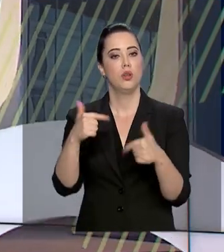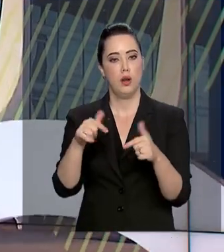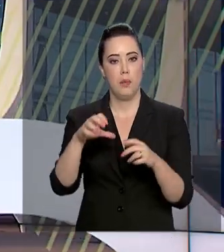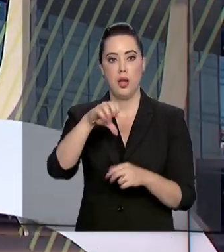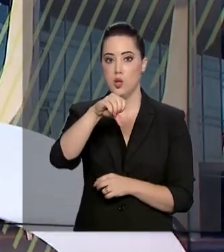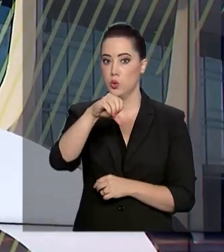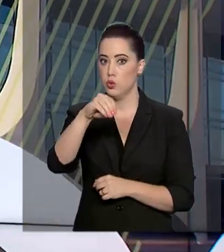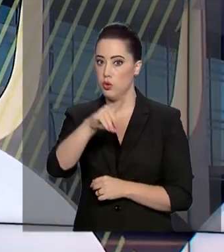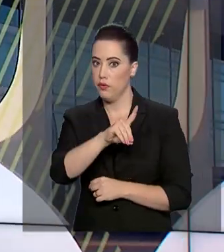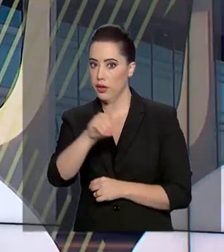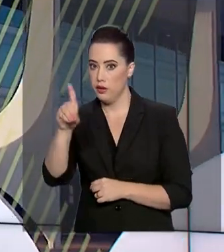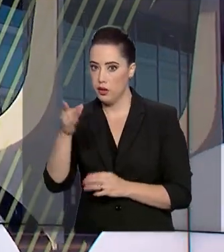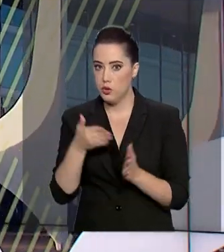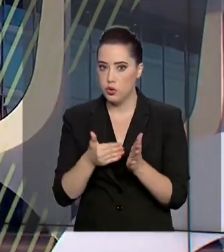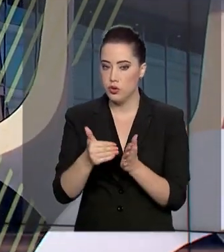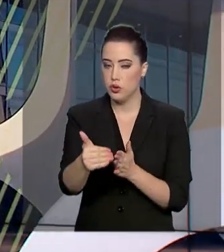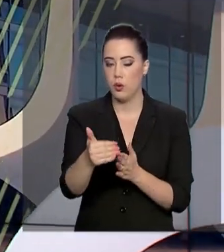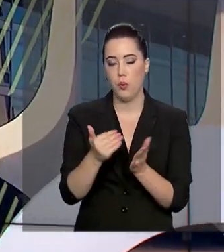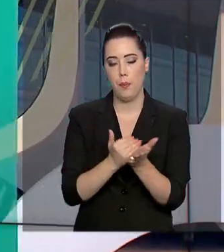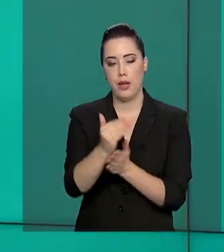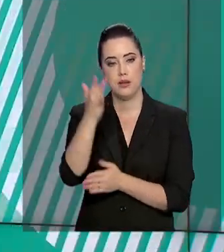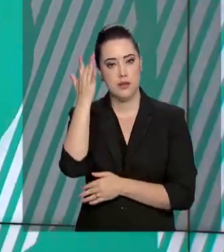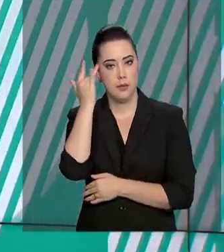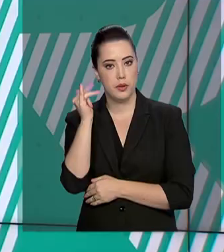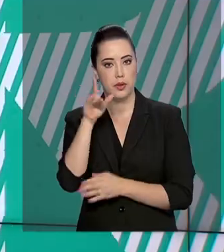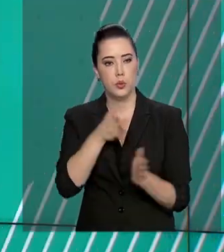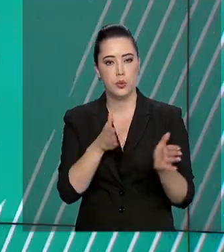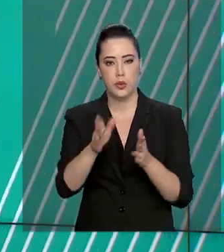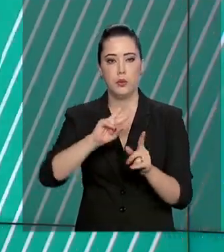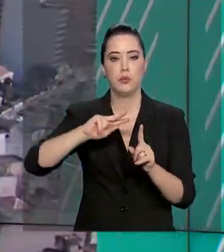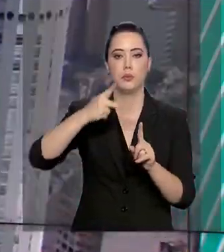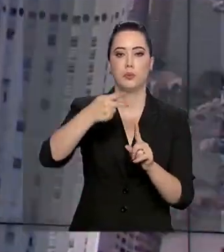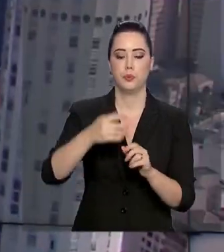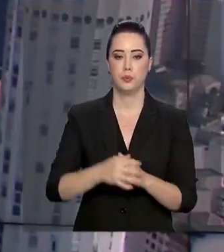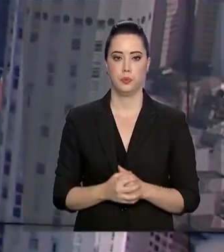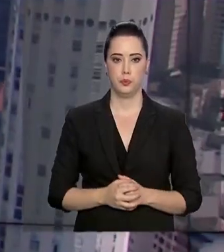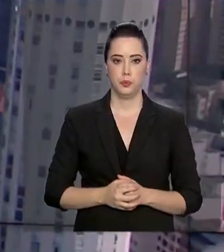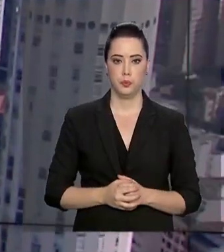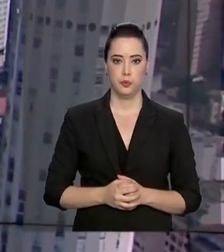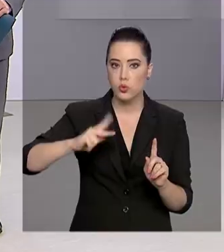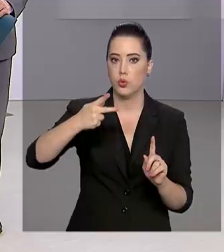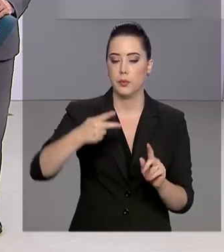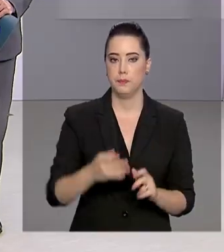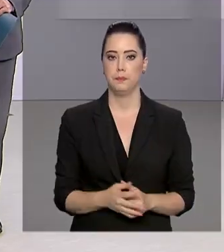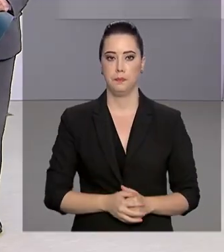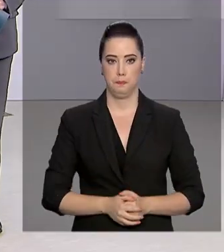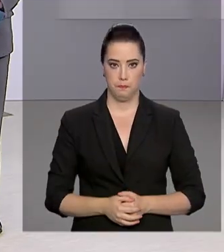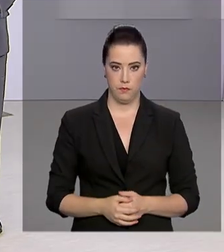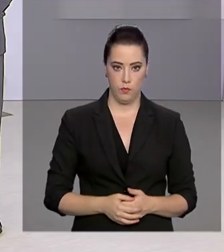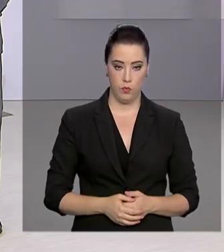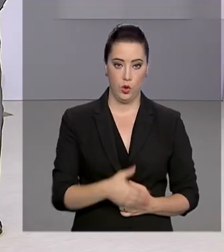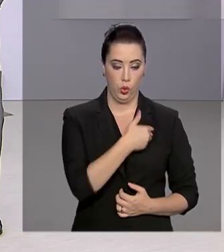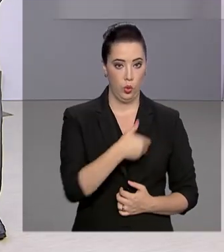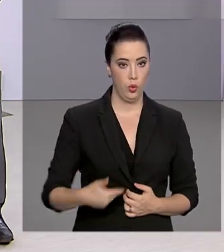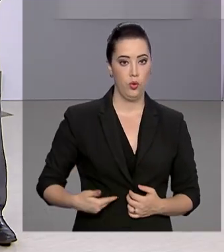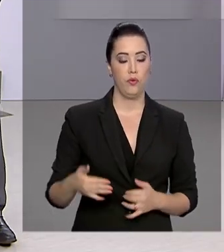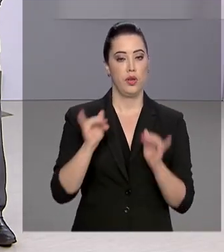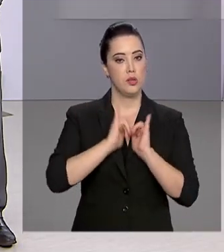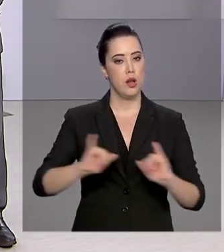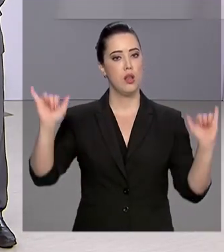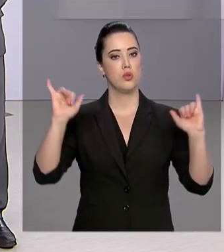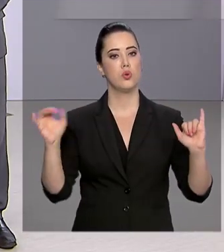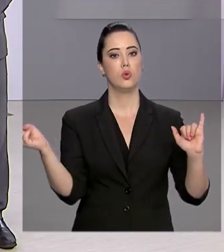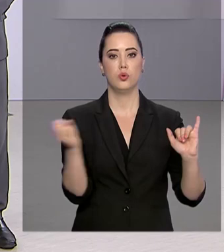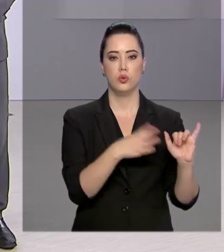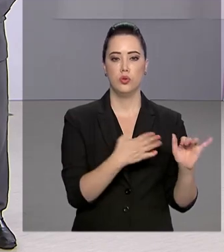operação vai durar 90 dias, a contar de amanhã. O prazo poderá ser prorrogado. E o governo lançou mais um instrumento